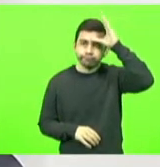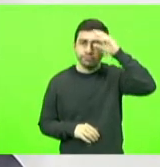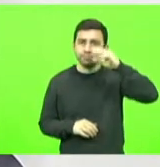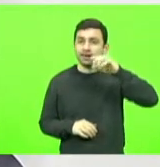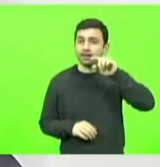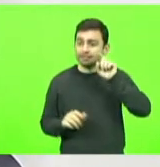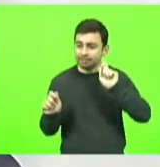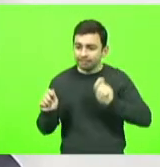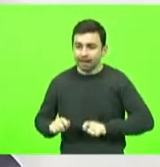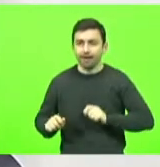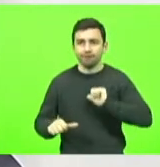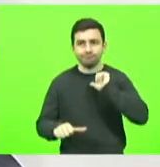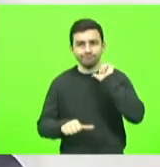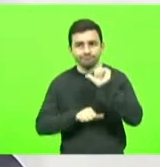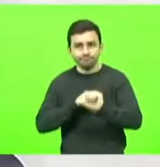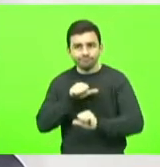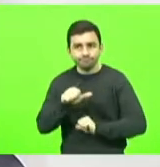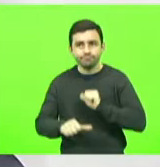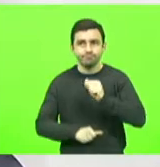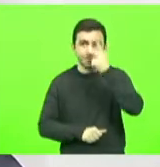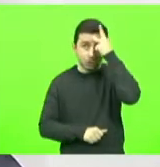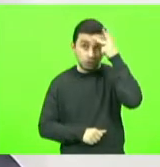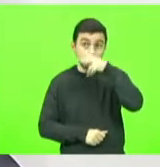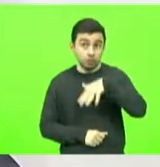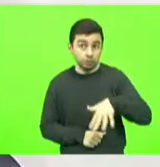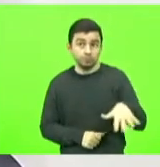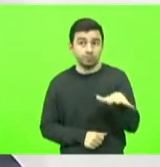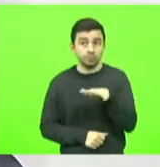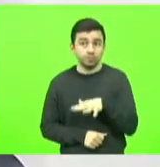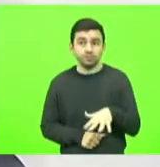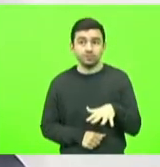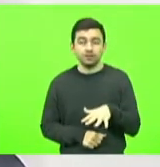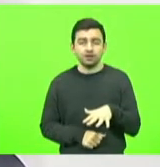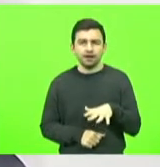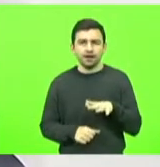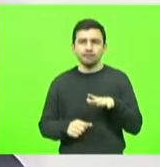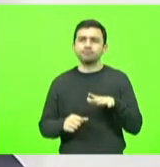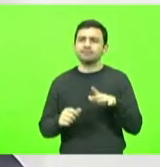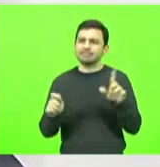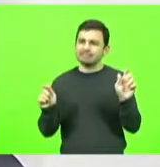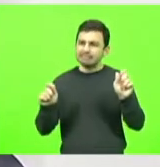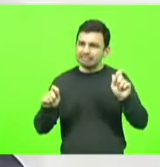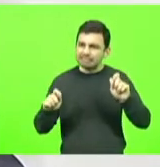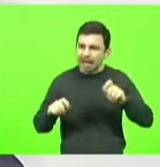transforma as pessoas, cria oportunidade